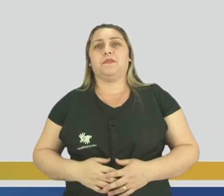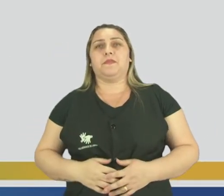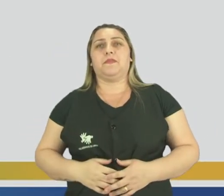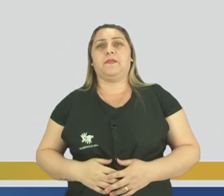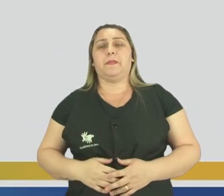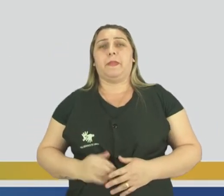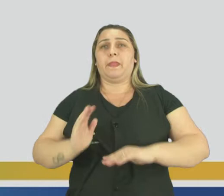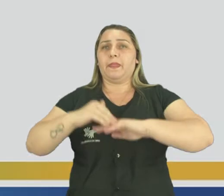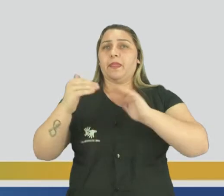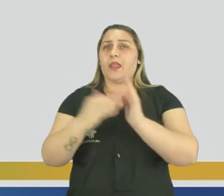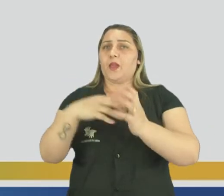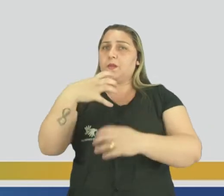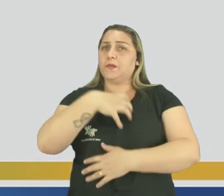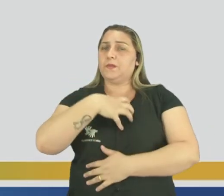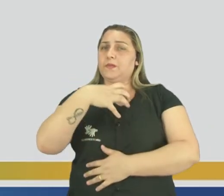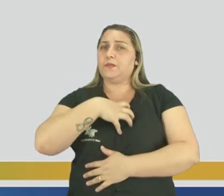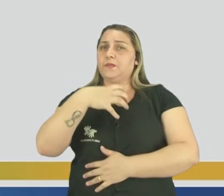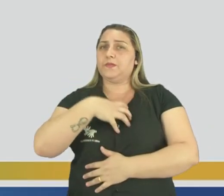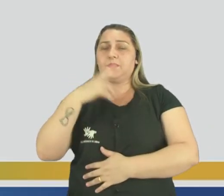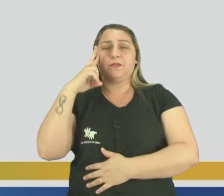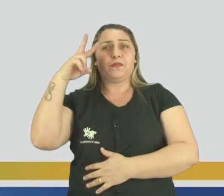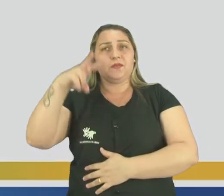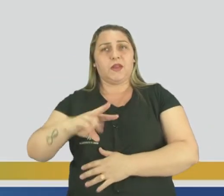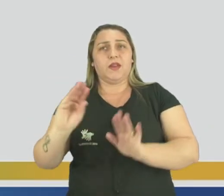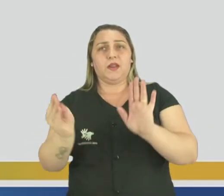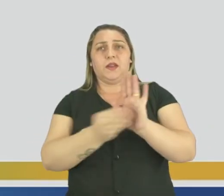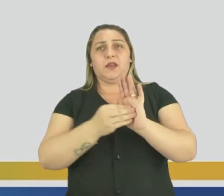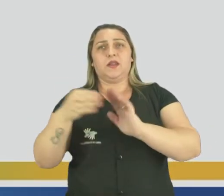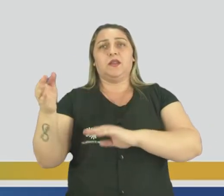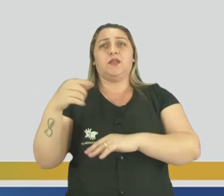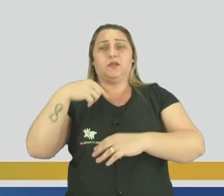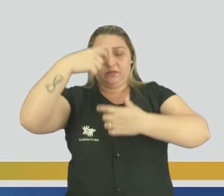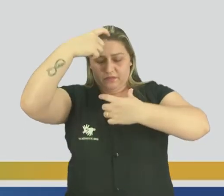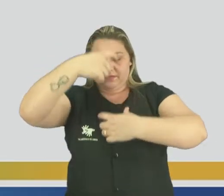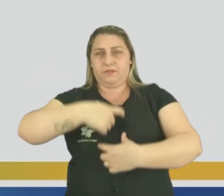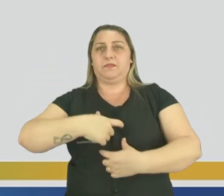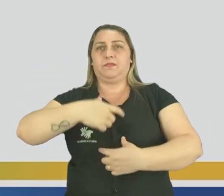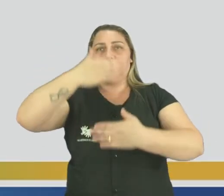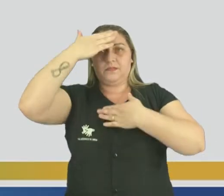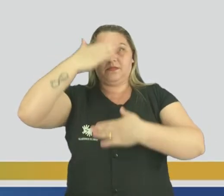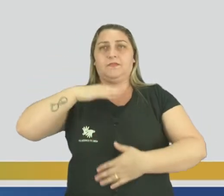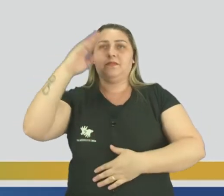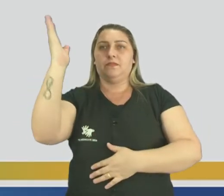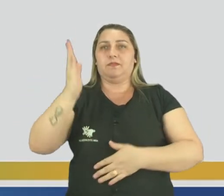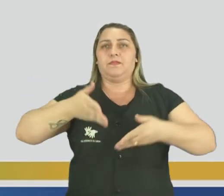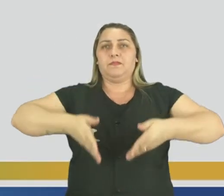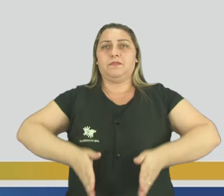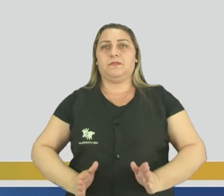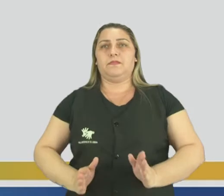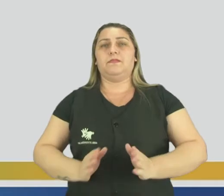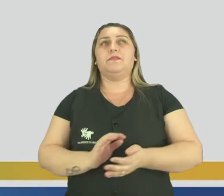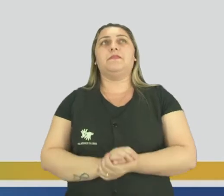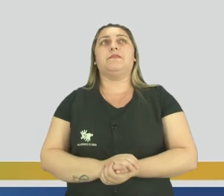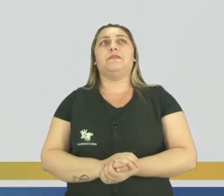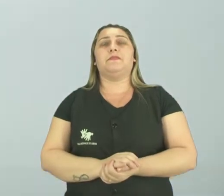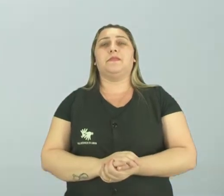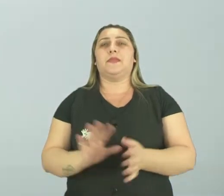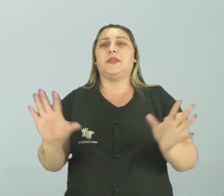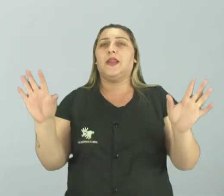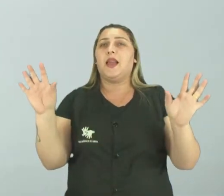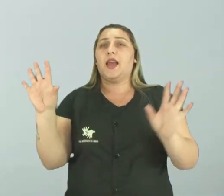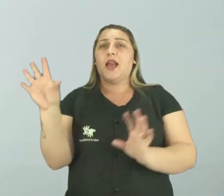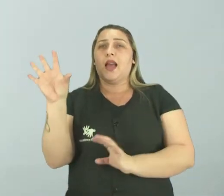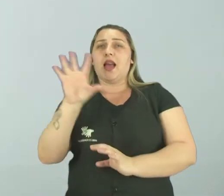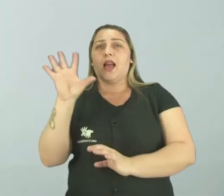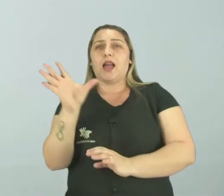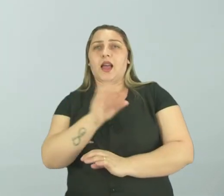E todos esses sentimentos aí, tudo isso que nós vimos, é o que tá dentro de nós, né? Brasileiros. É... A gente ama os nossos